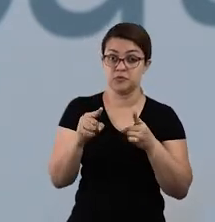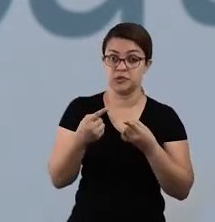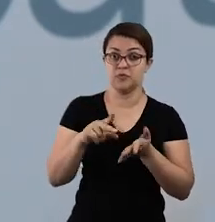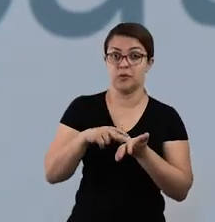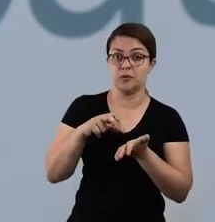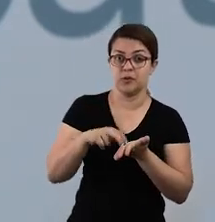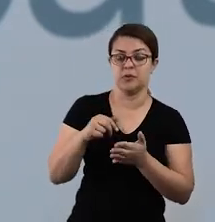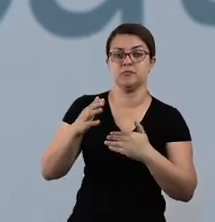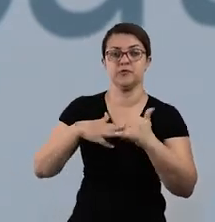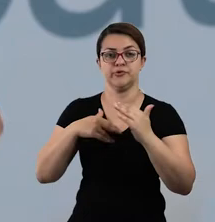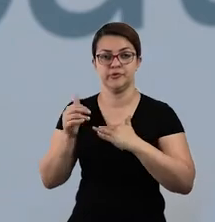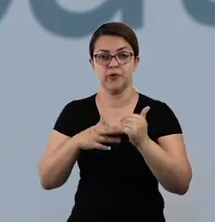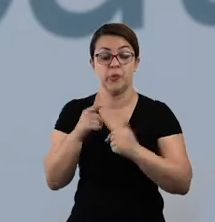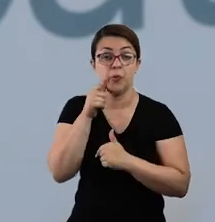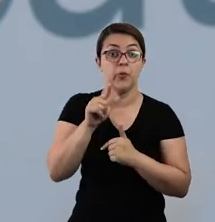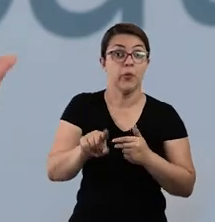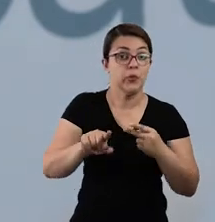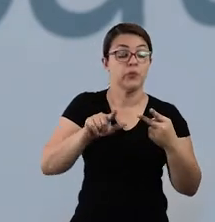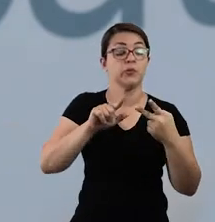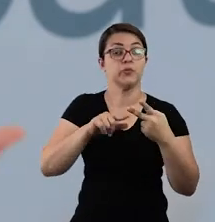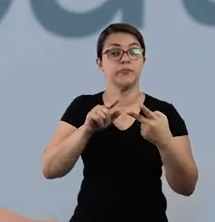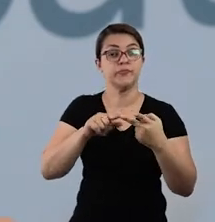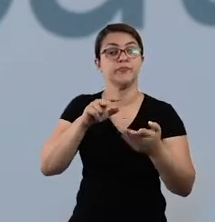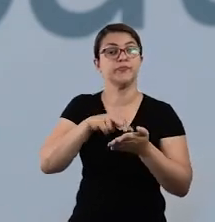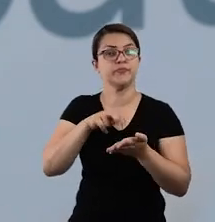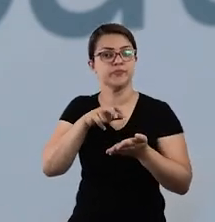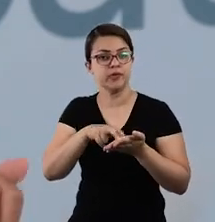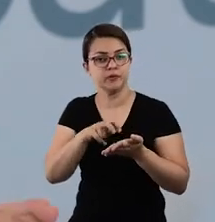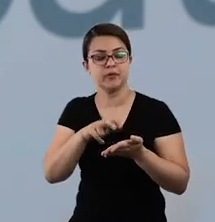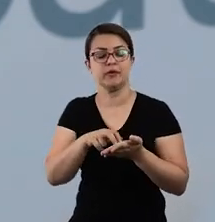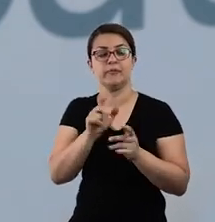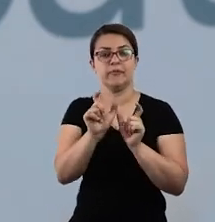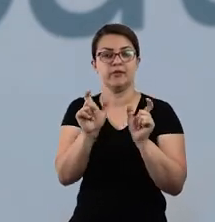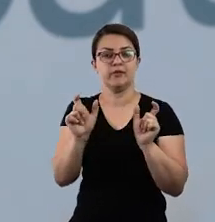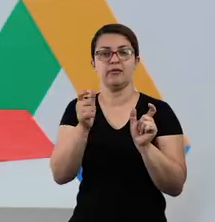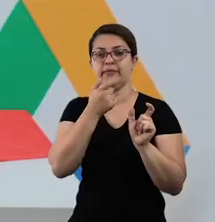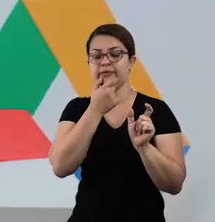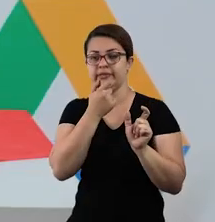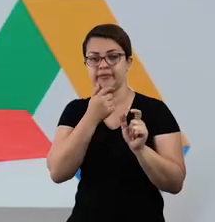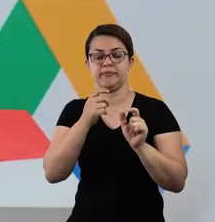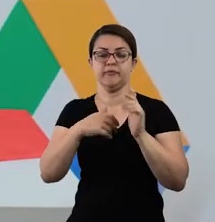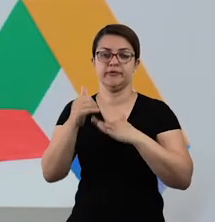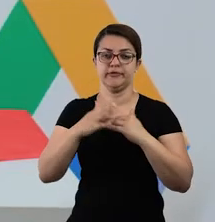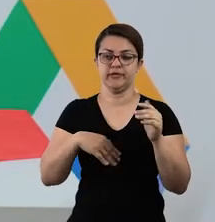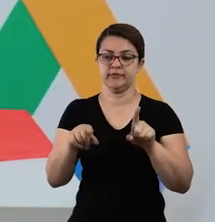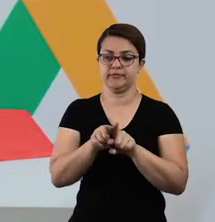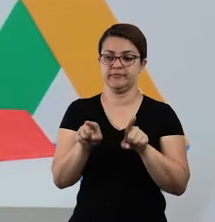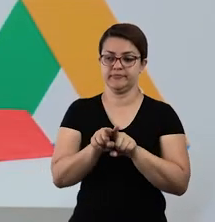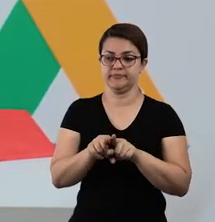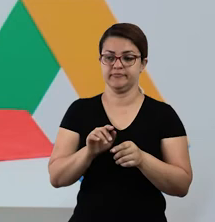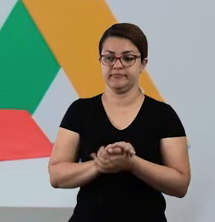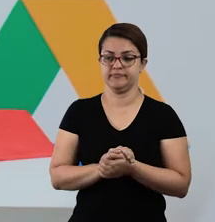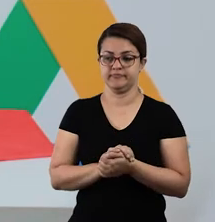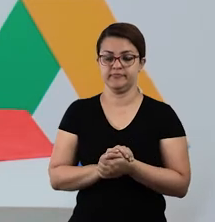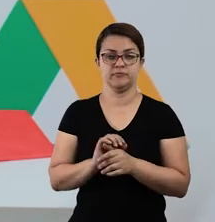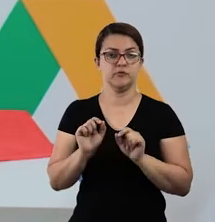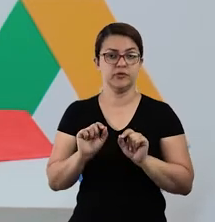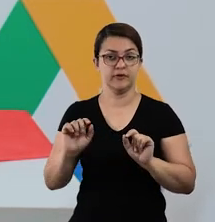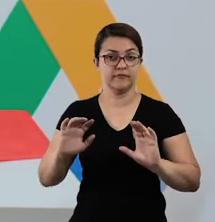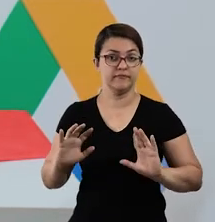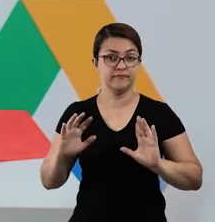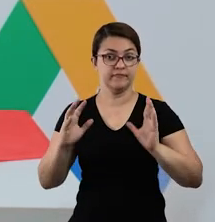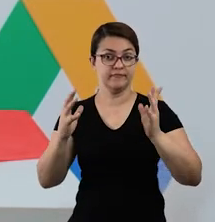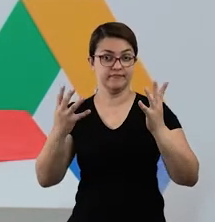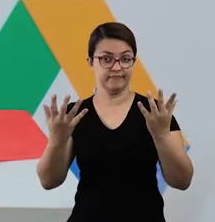treinar o vocabulário. E o outro também com algumas palavrinhas do vocabulário que nós vamos treinar, ok? No Thanksgiving